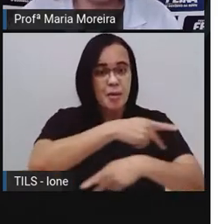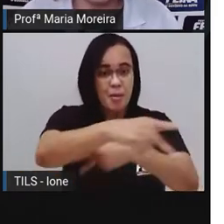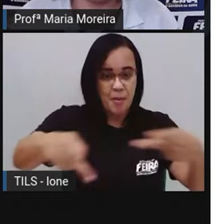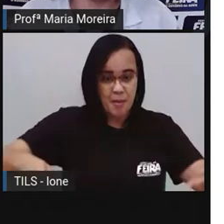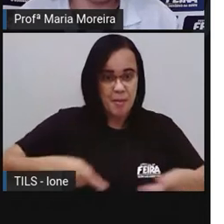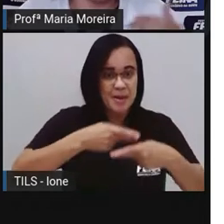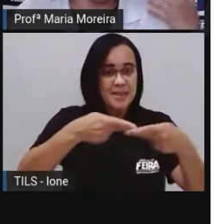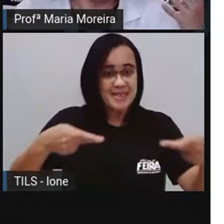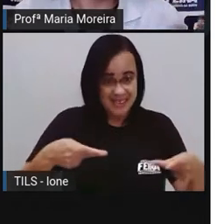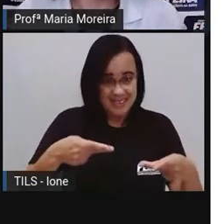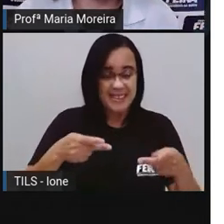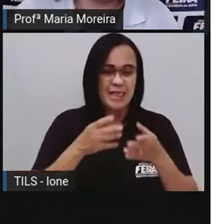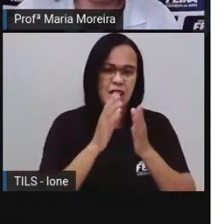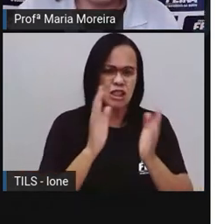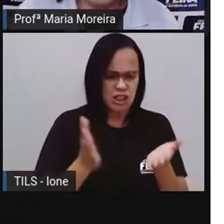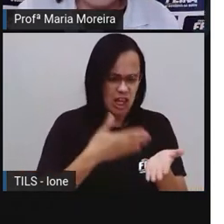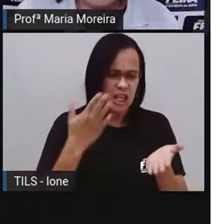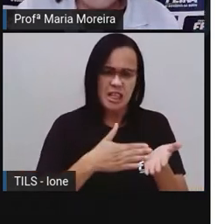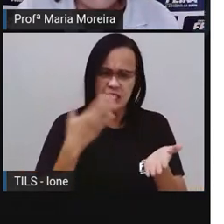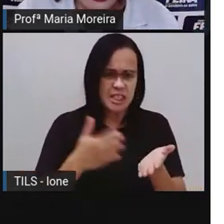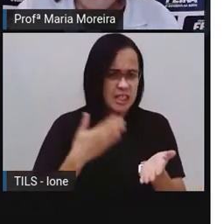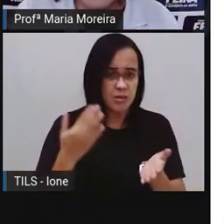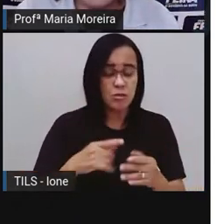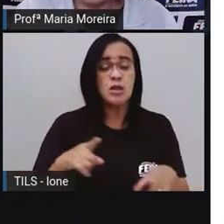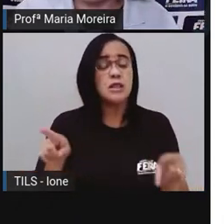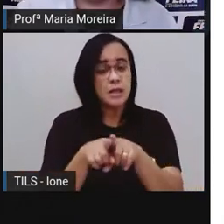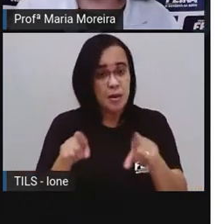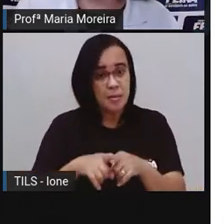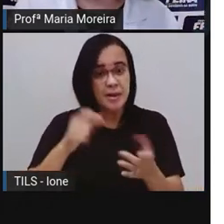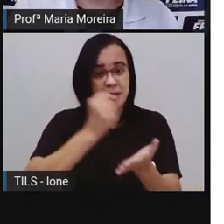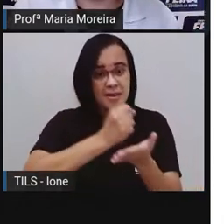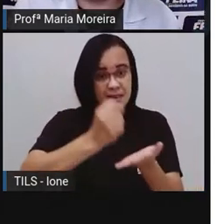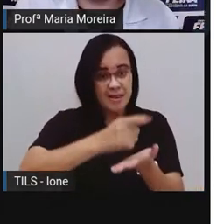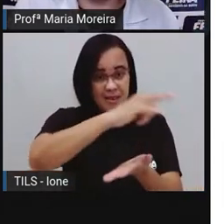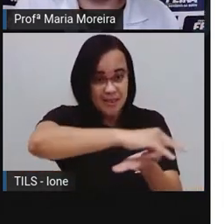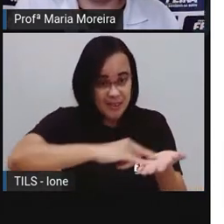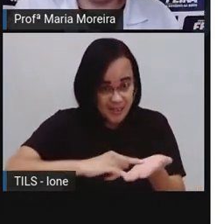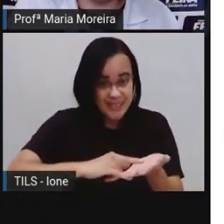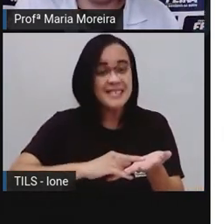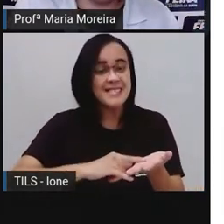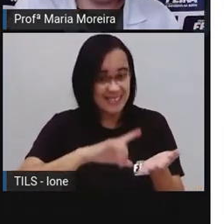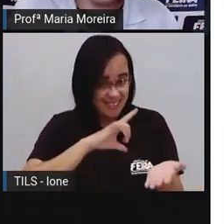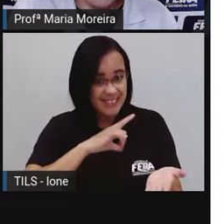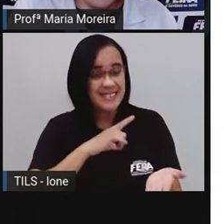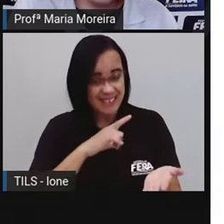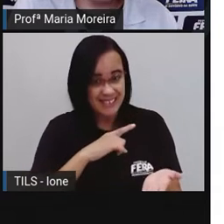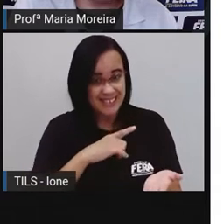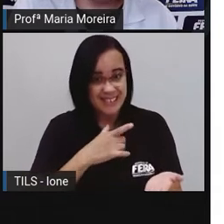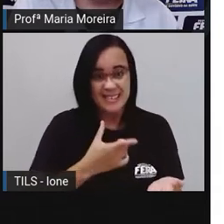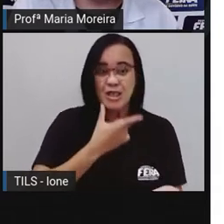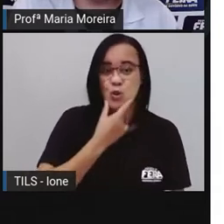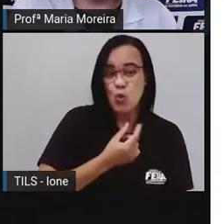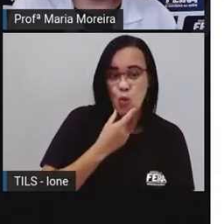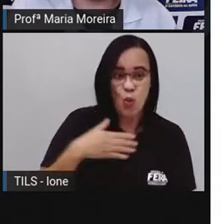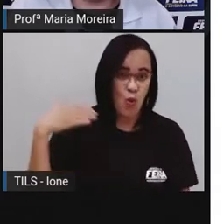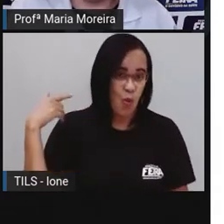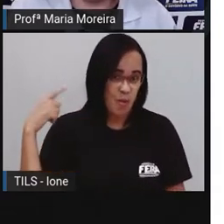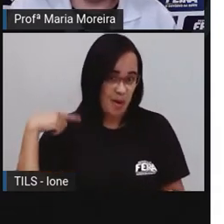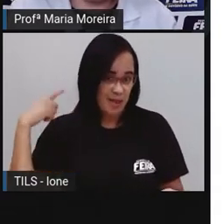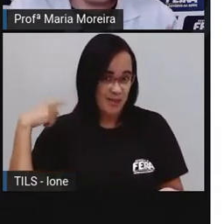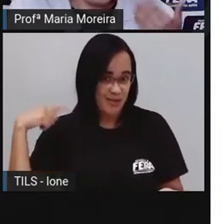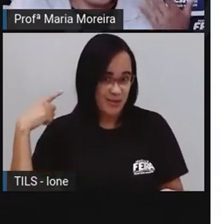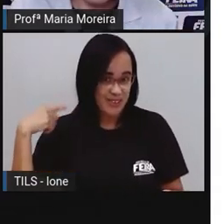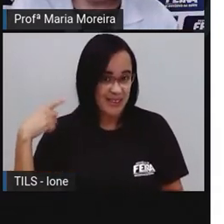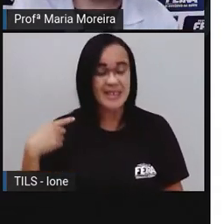anúncio, ele entrega um documento oficial aí, não é isso? Que é a do advogado, né? Para